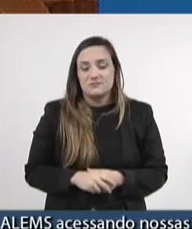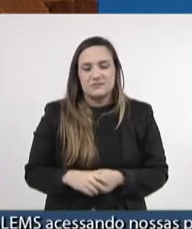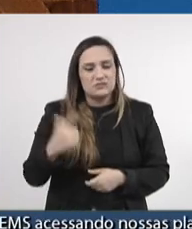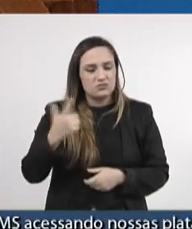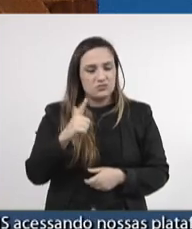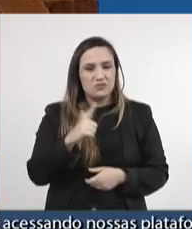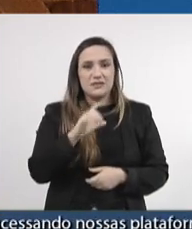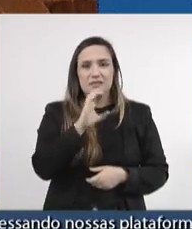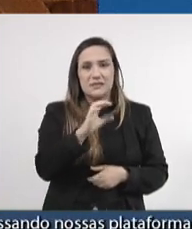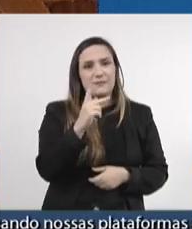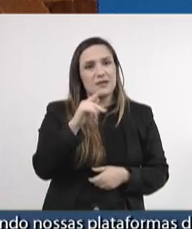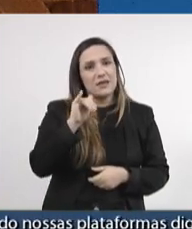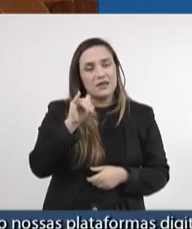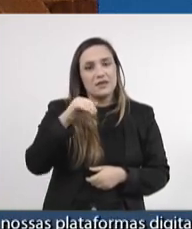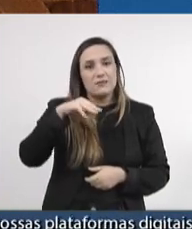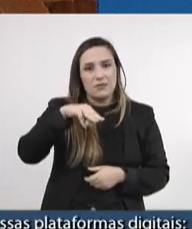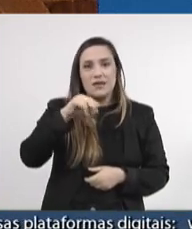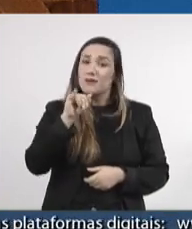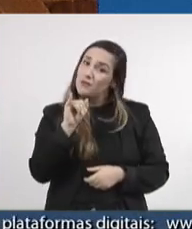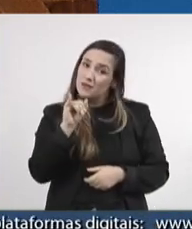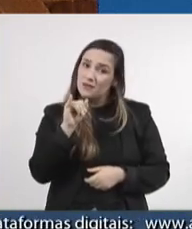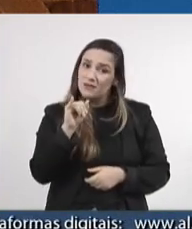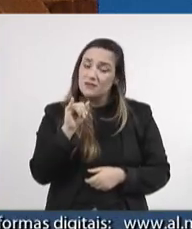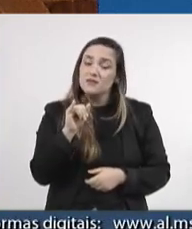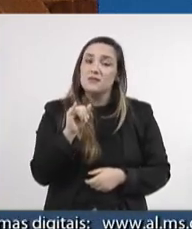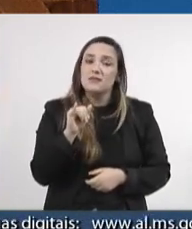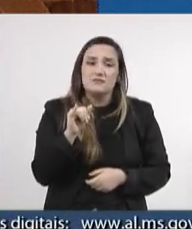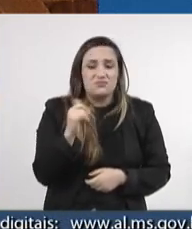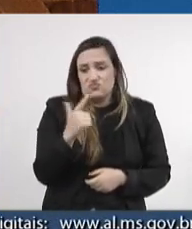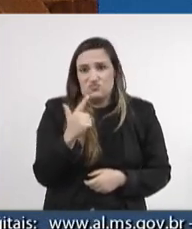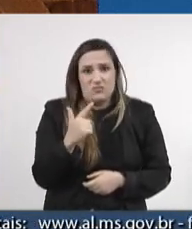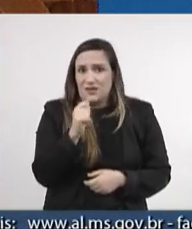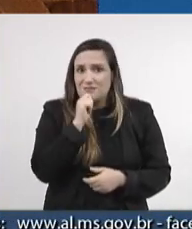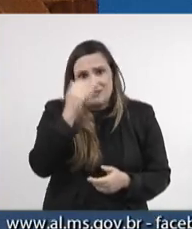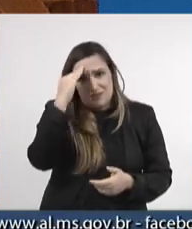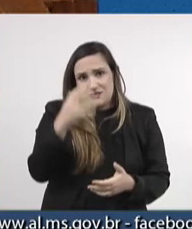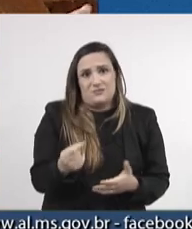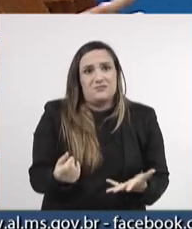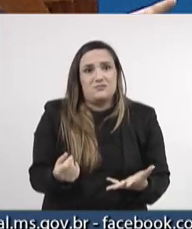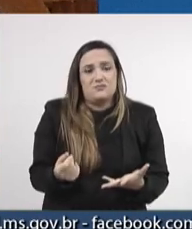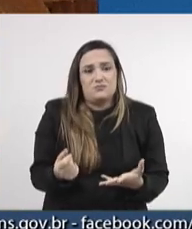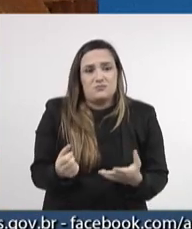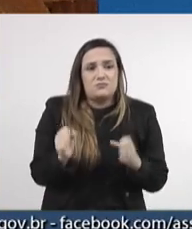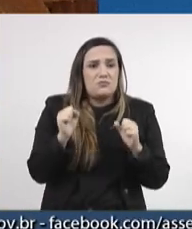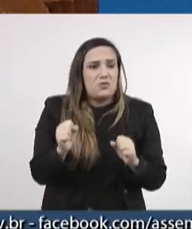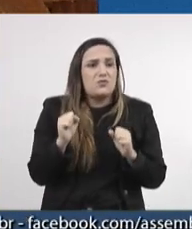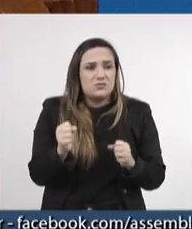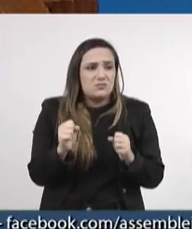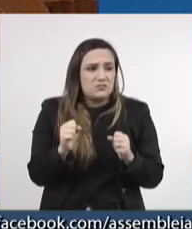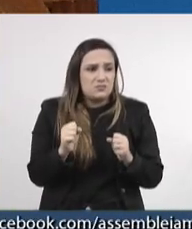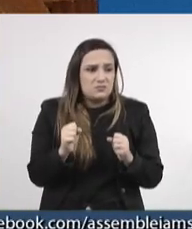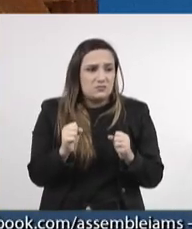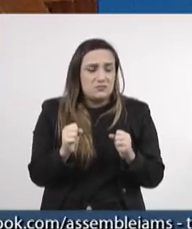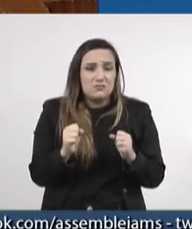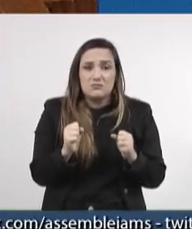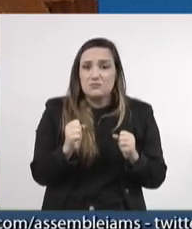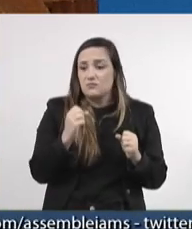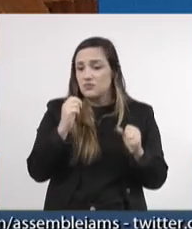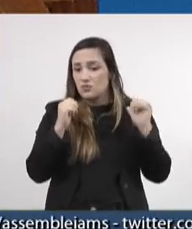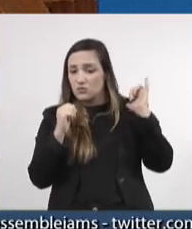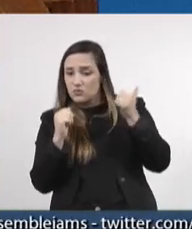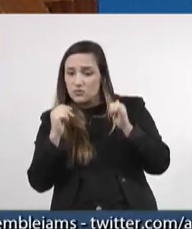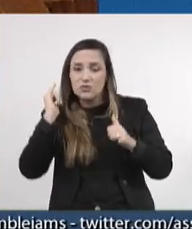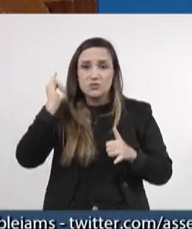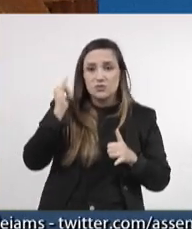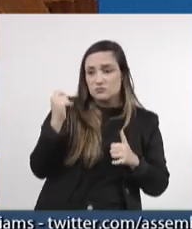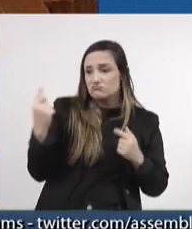sem uma reflexão dela, que veja-se, a narrativa pode ficar favorável para os dois lados, mas, sem uma